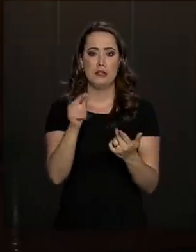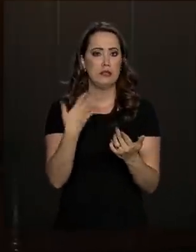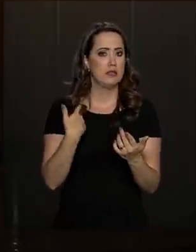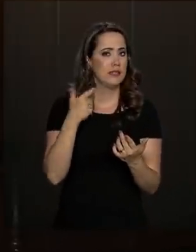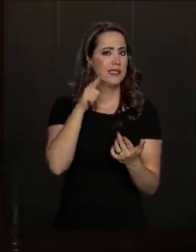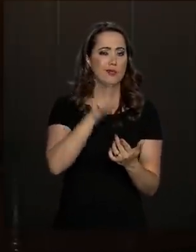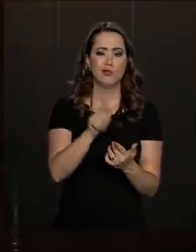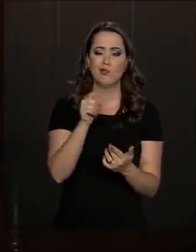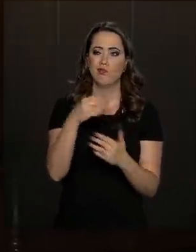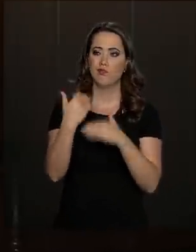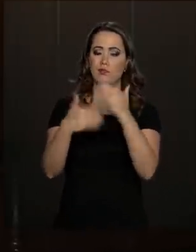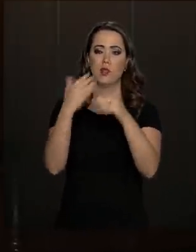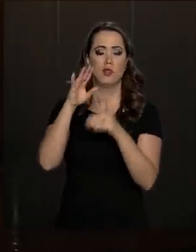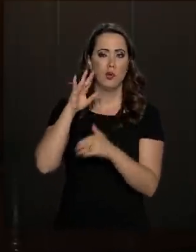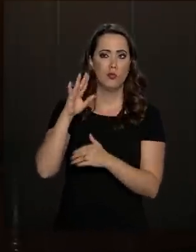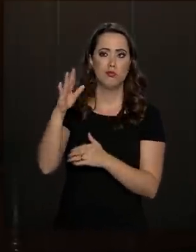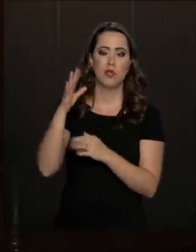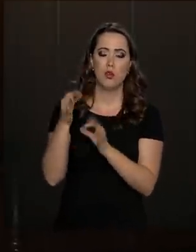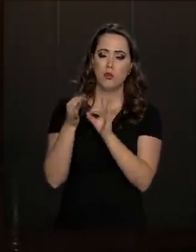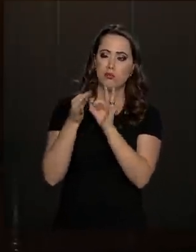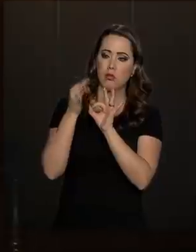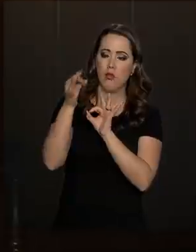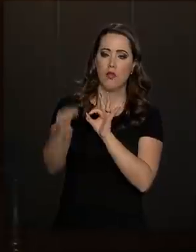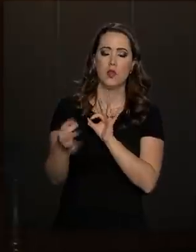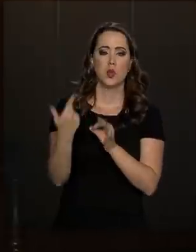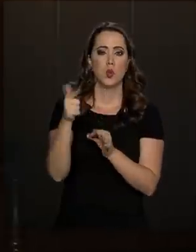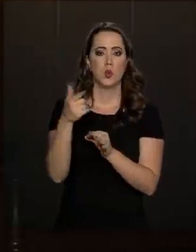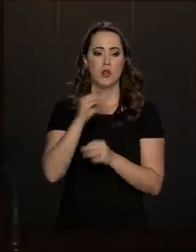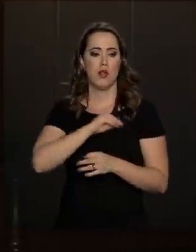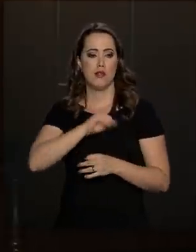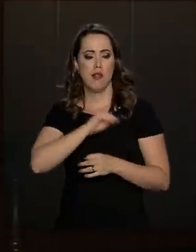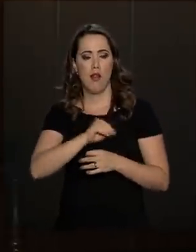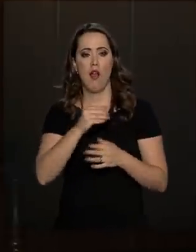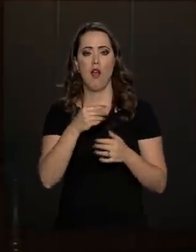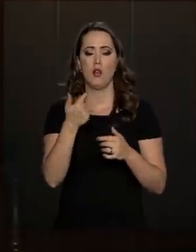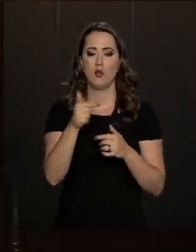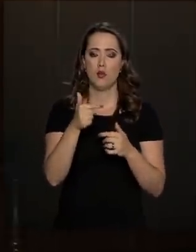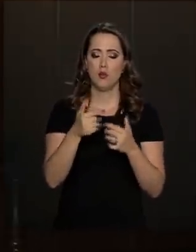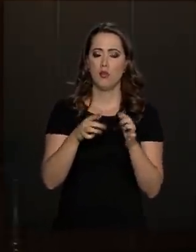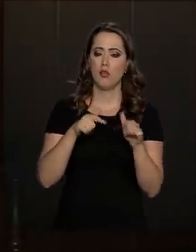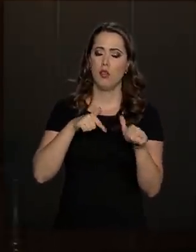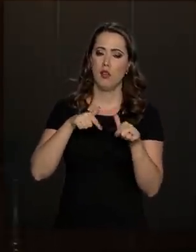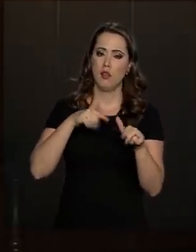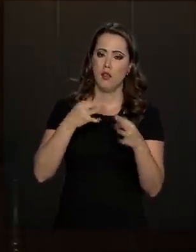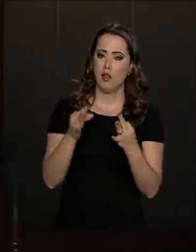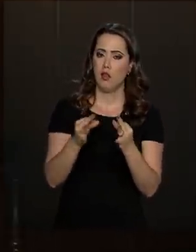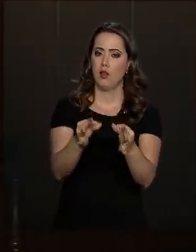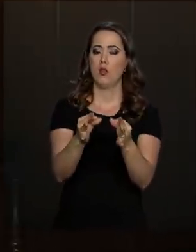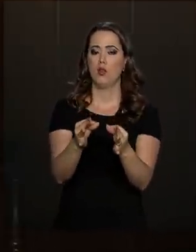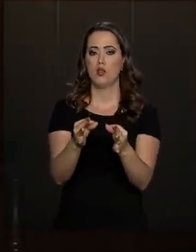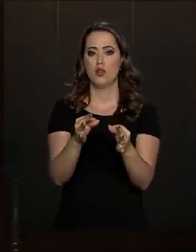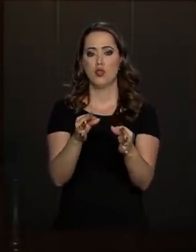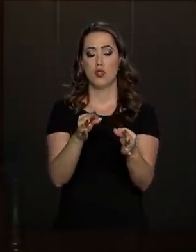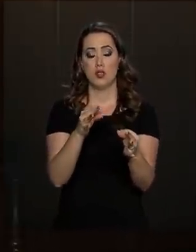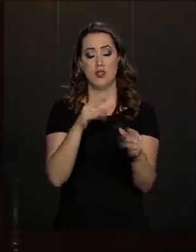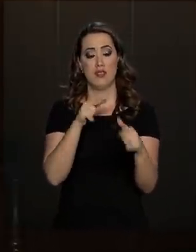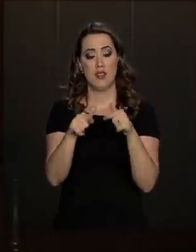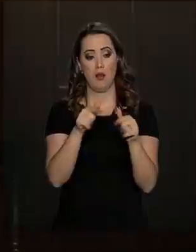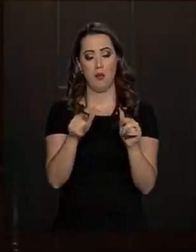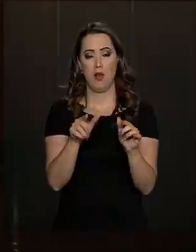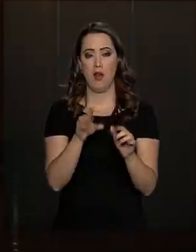aspirações e baixas possibilidades. Como não tem capital, tecnologia, a produtividade acaba sendo baixa, informal,